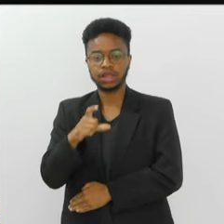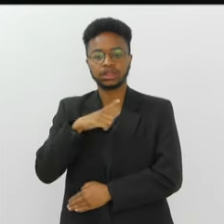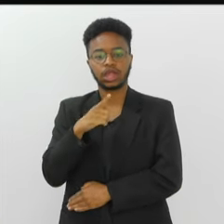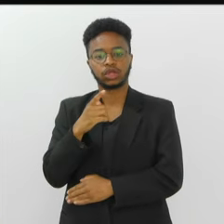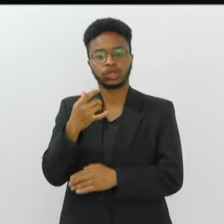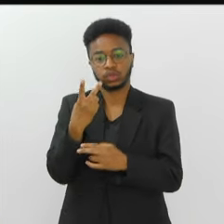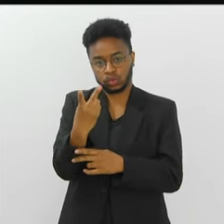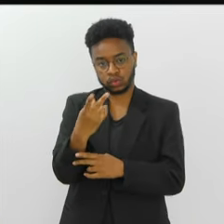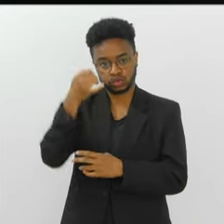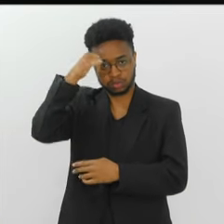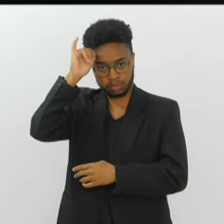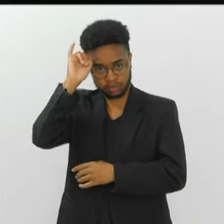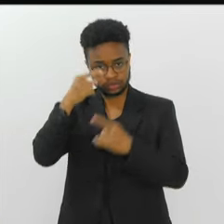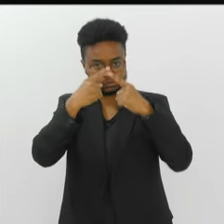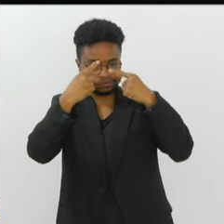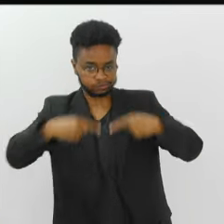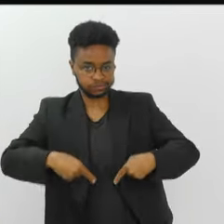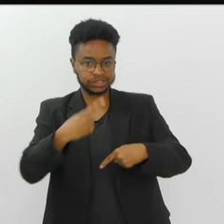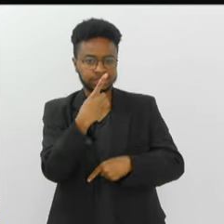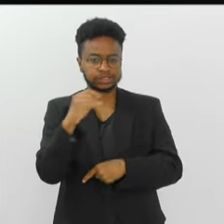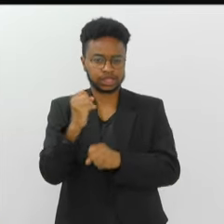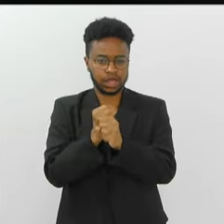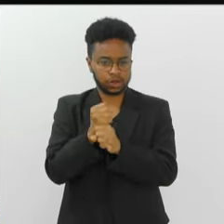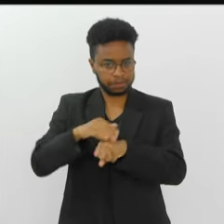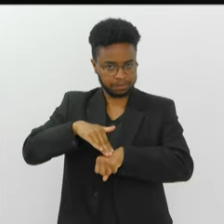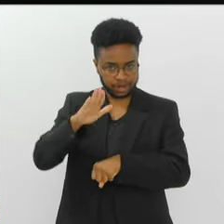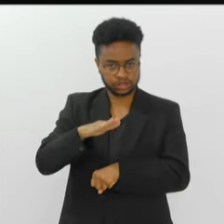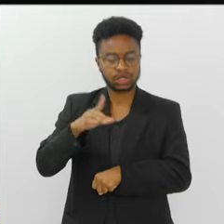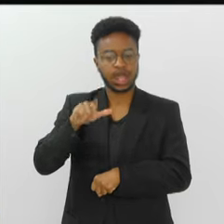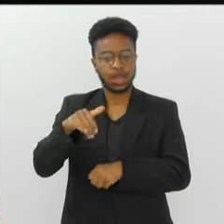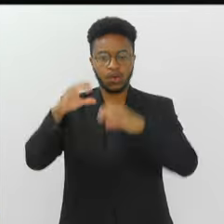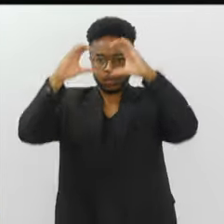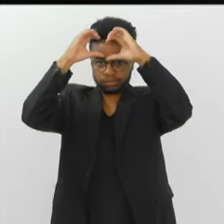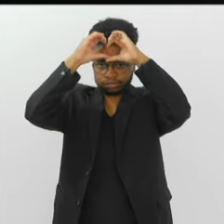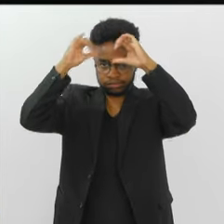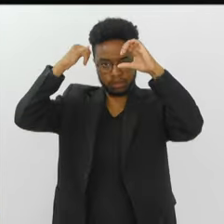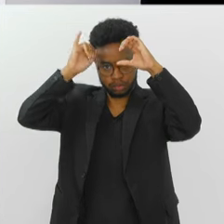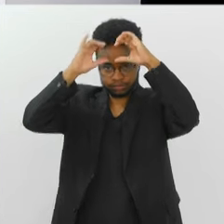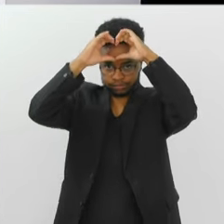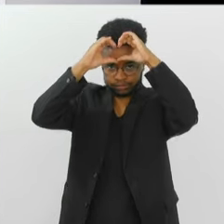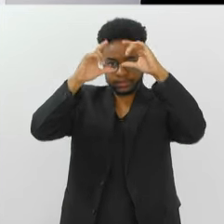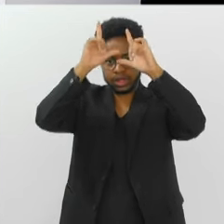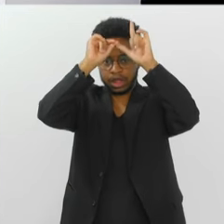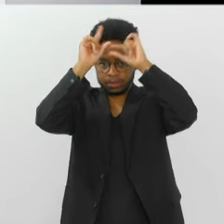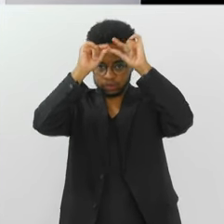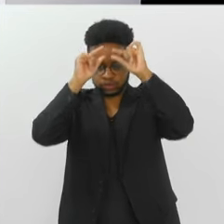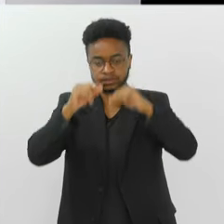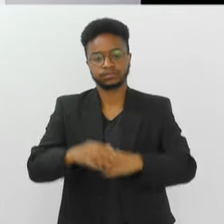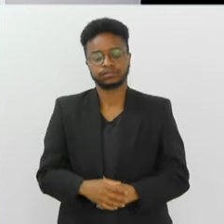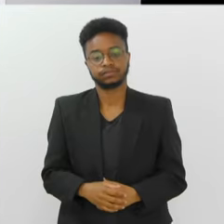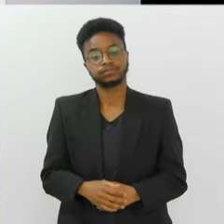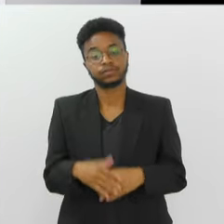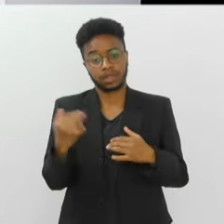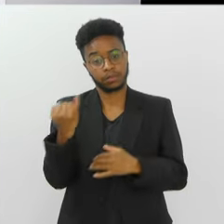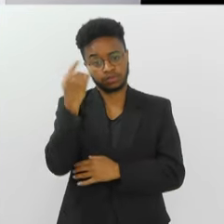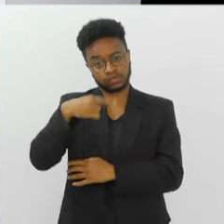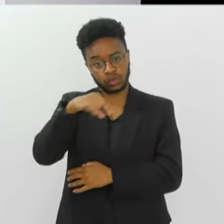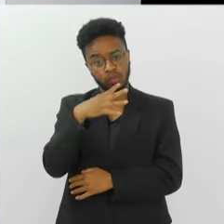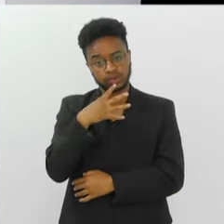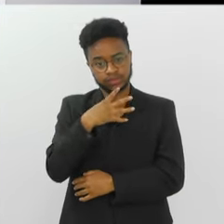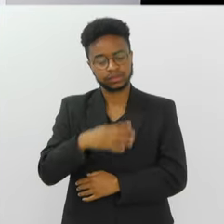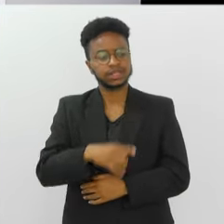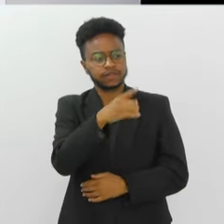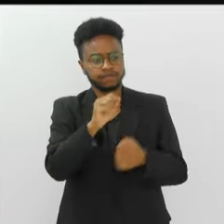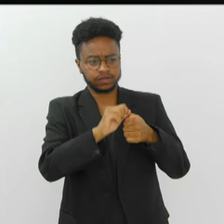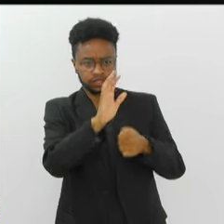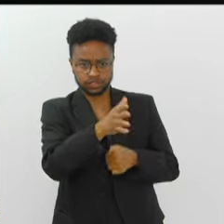anos, disputam o garantido e o caprichoso. É uma festa maravilhosa que vale a pena conhecer. Sidney, reedição. Você já